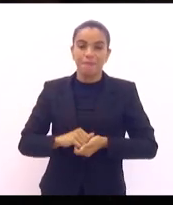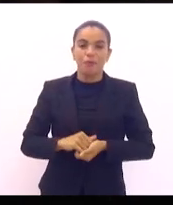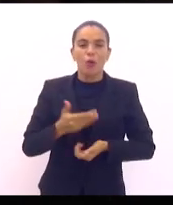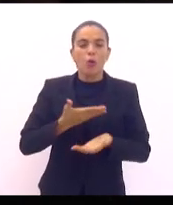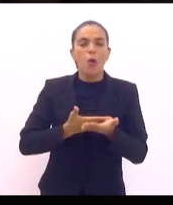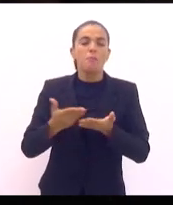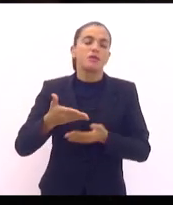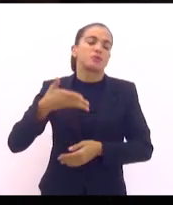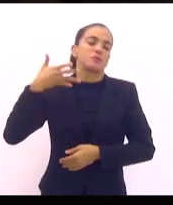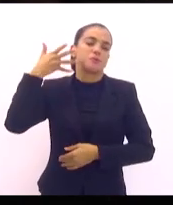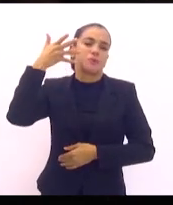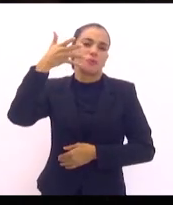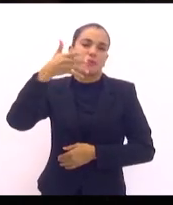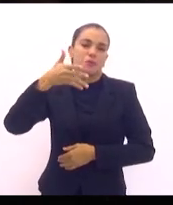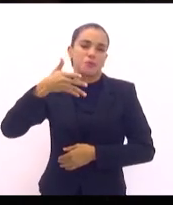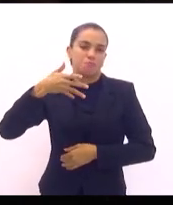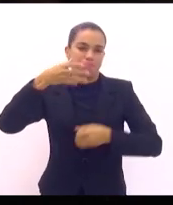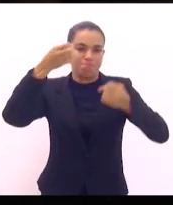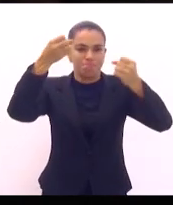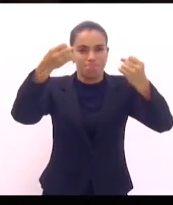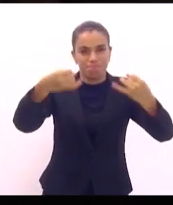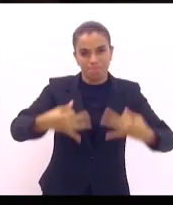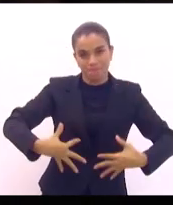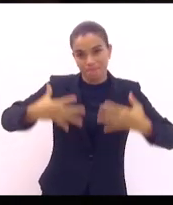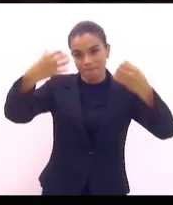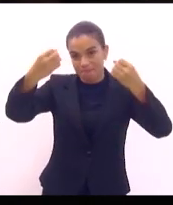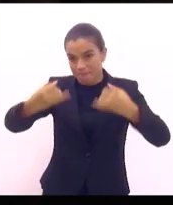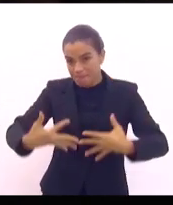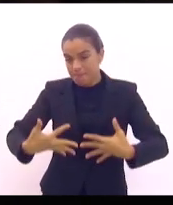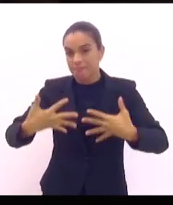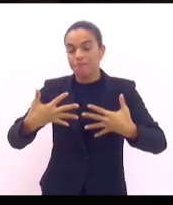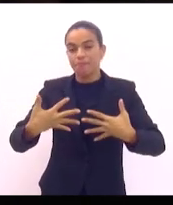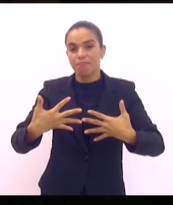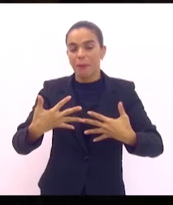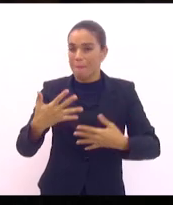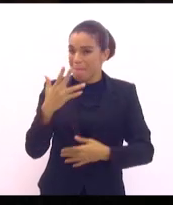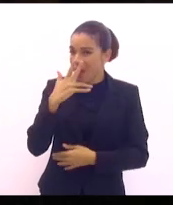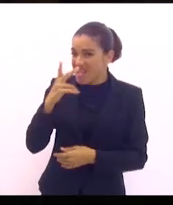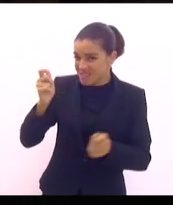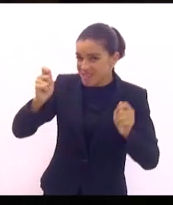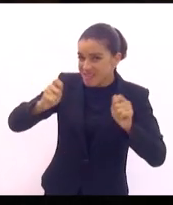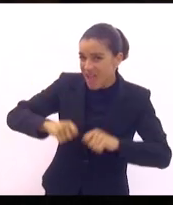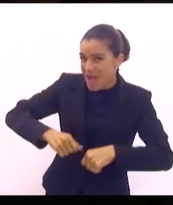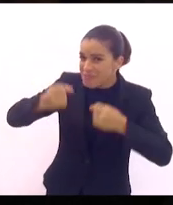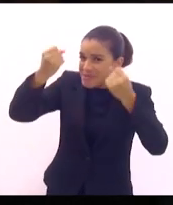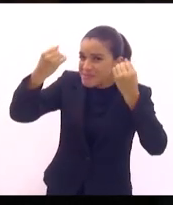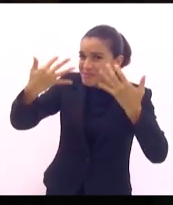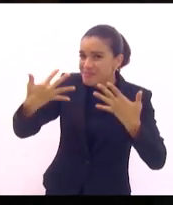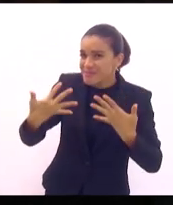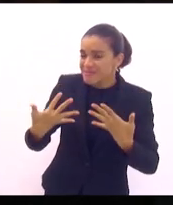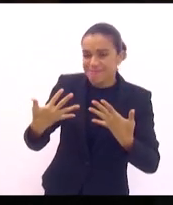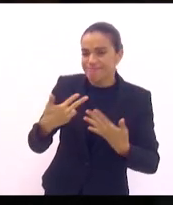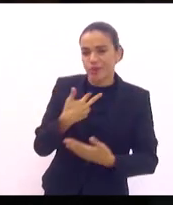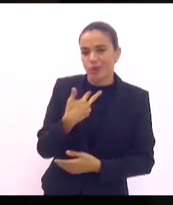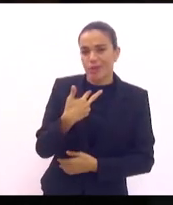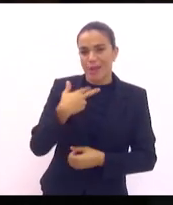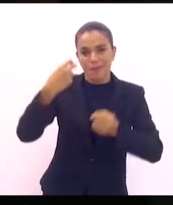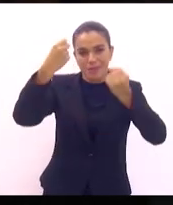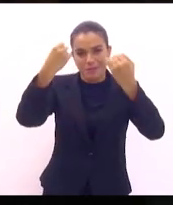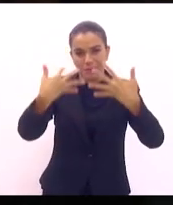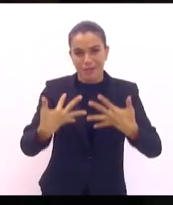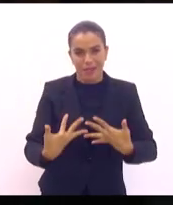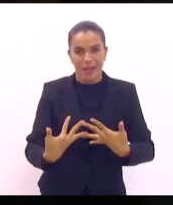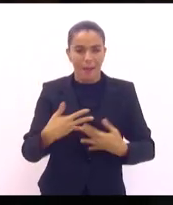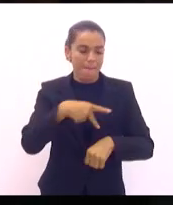para justificar, como algo justificasse a invasão